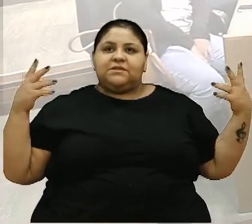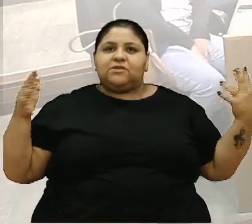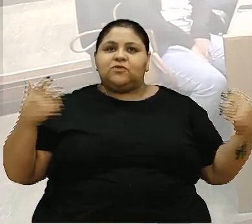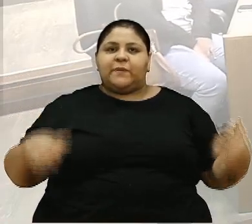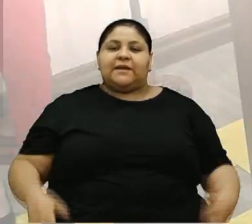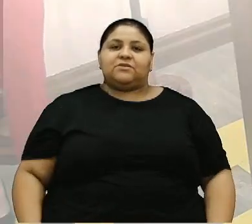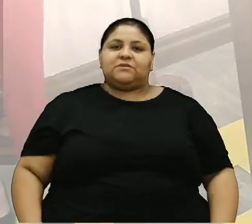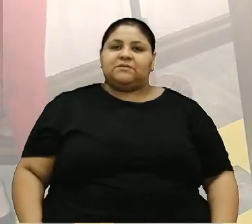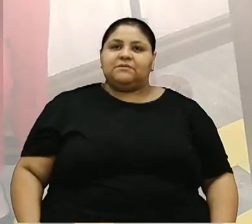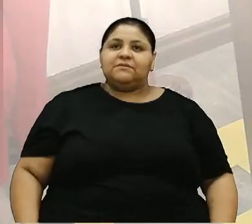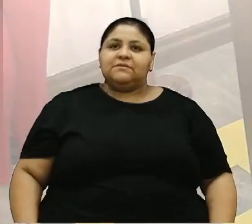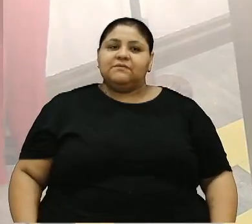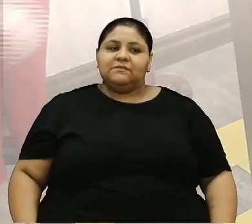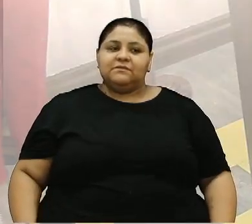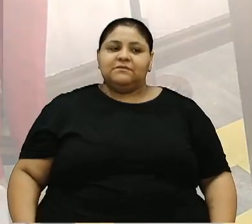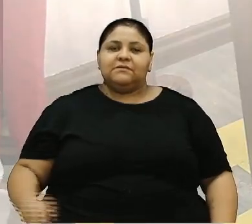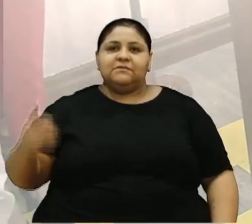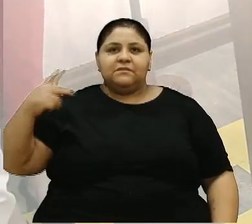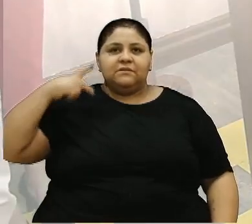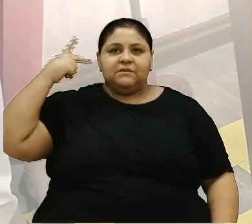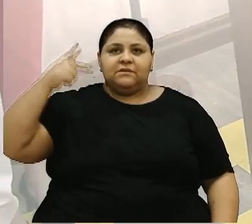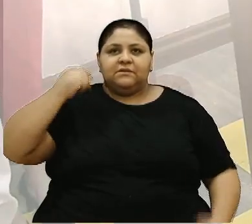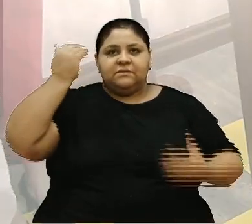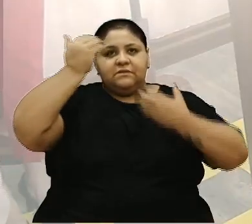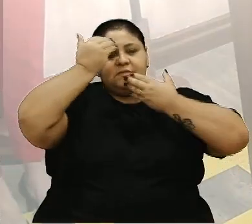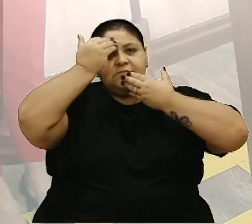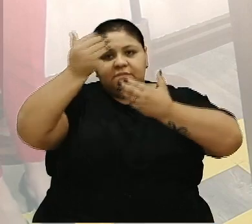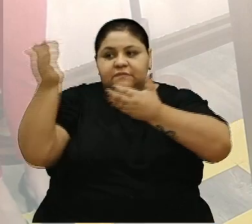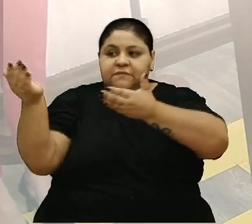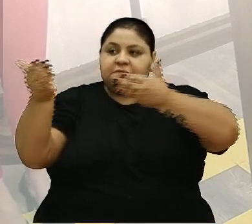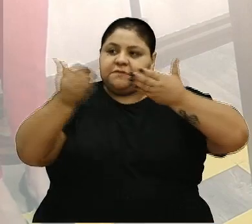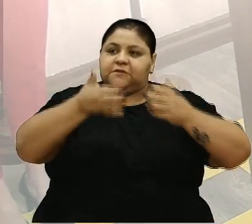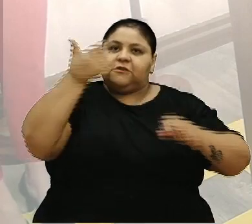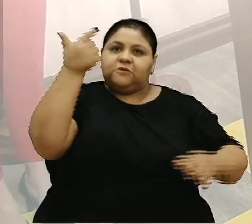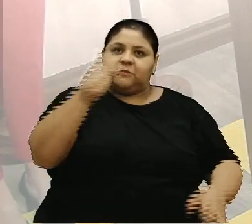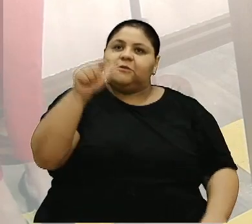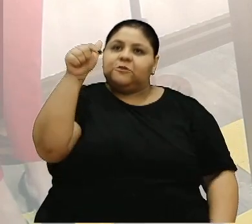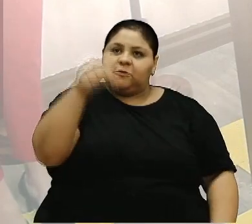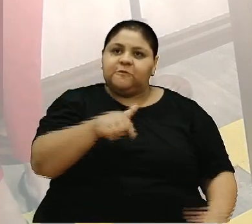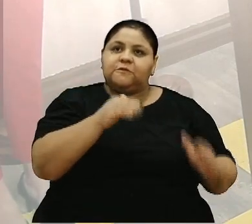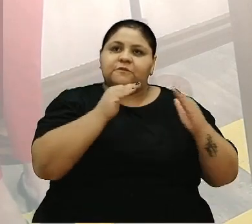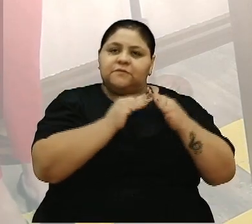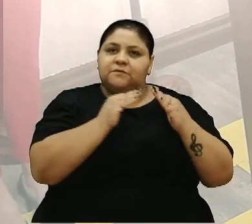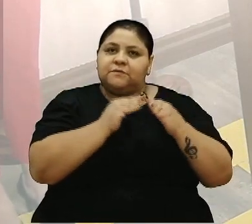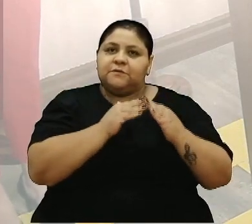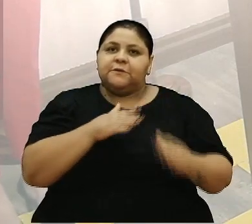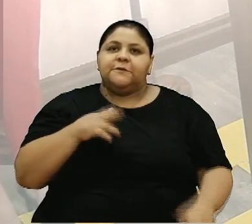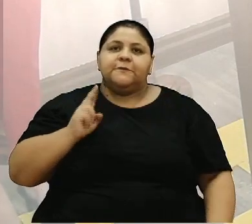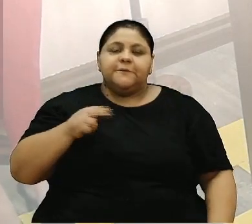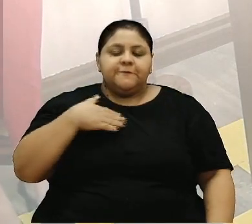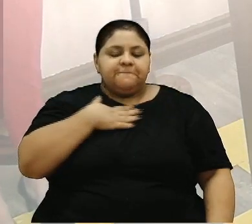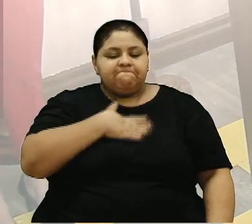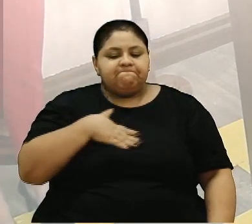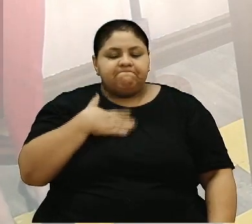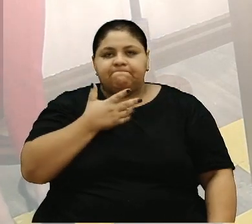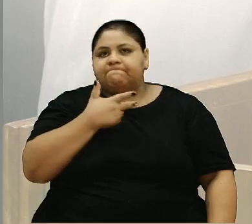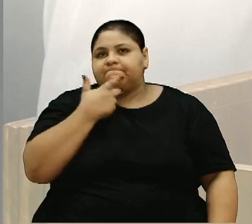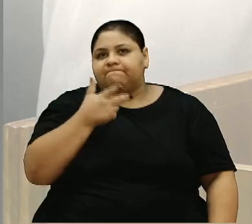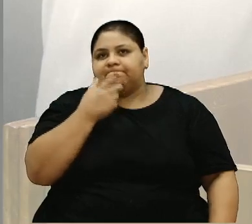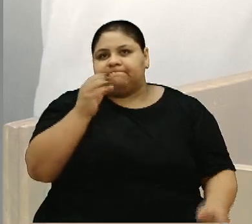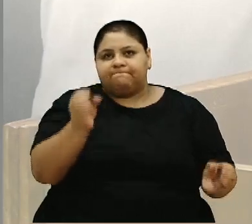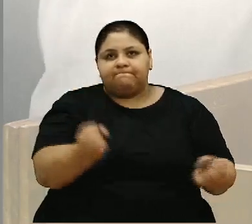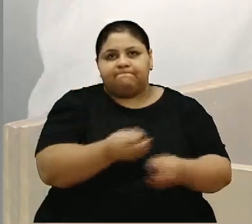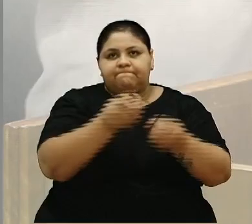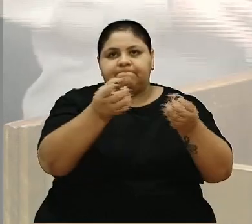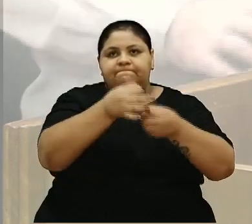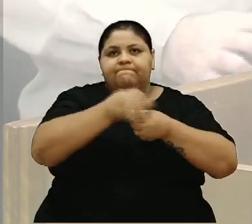Muito bom dia a todos, senhores vereadores, muito obrigada por nos receberem mais uma vez nessa casa, é sempre um prazer vir aqui falar de festa da uva, e